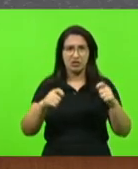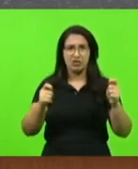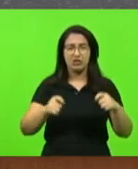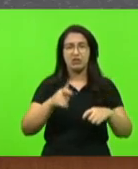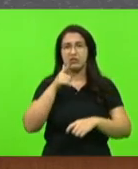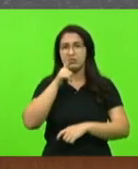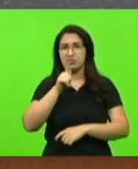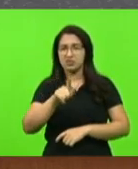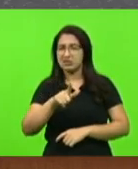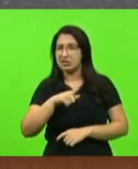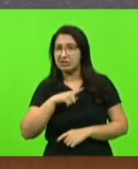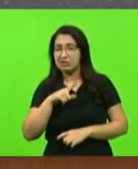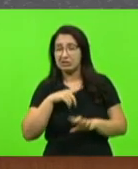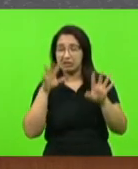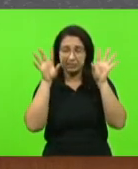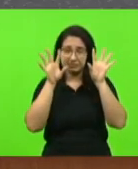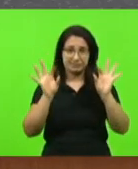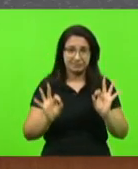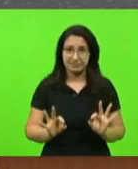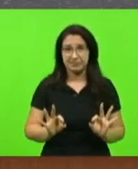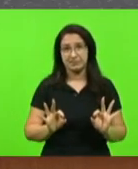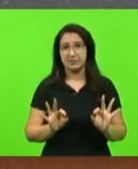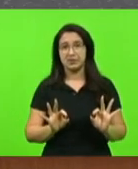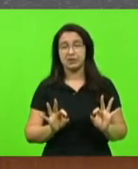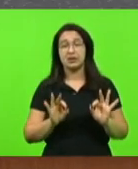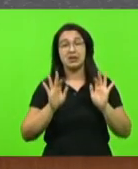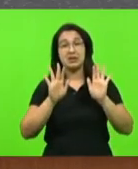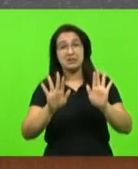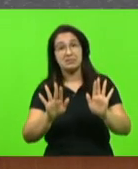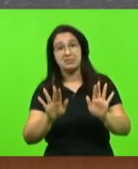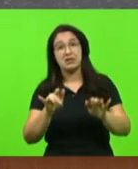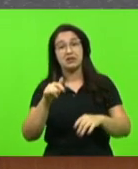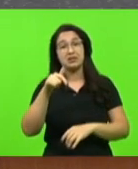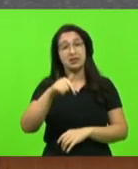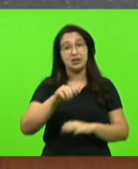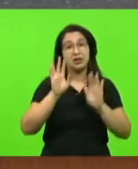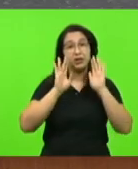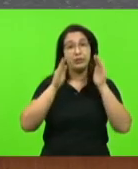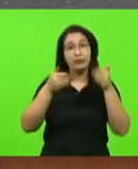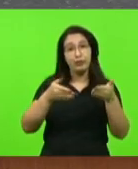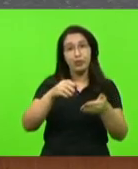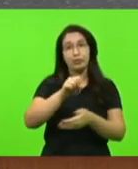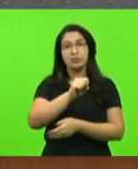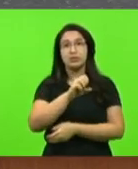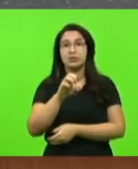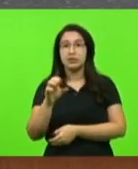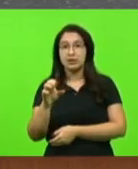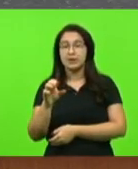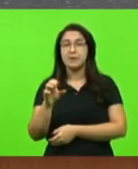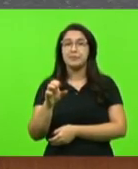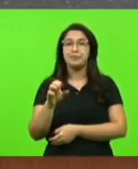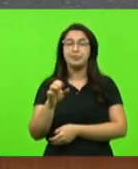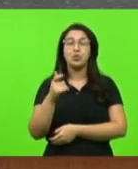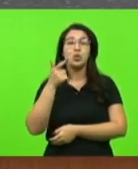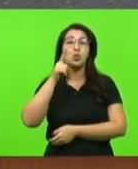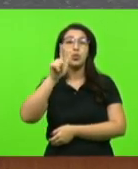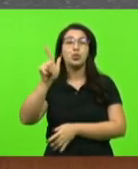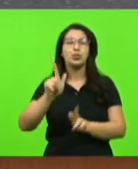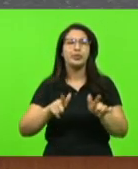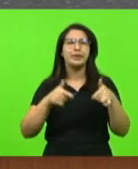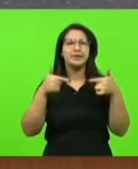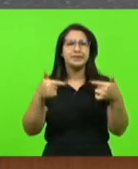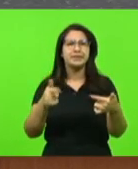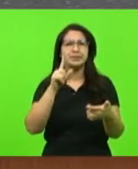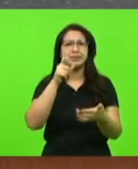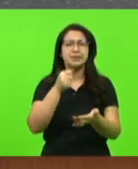também tenha acontecido, mas, enfim, quero falar de Santa Catarina. e uma outra ação importante que